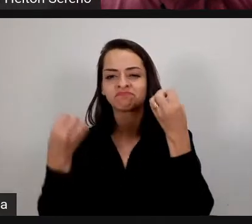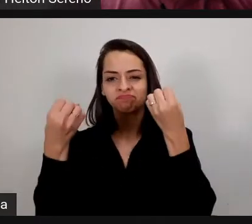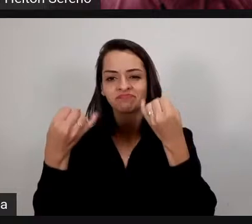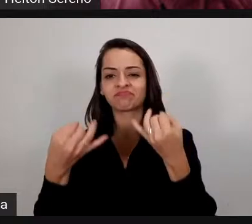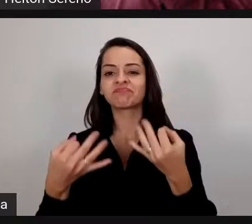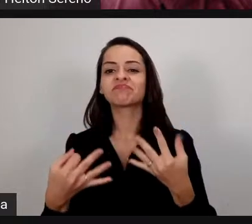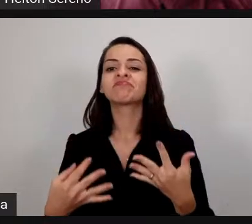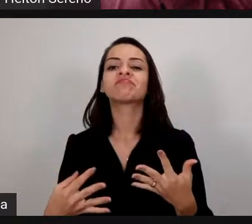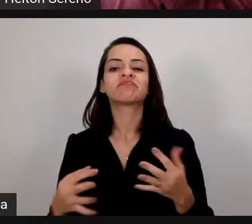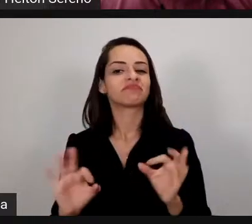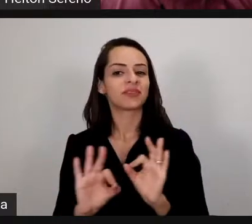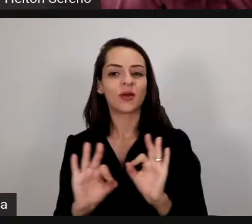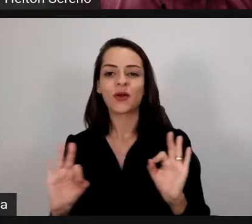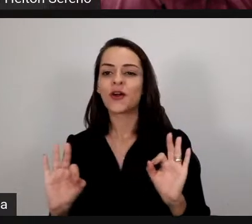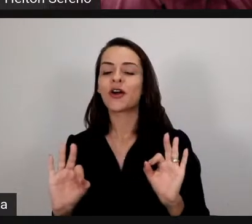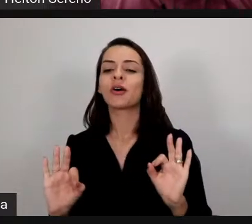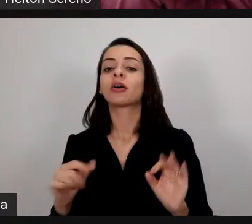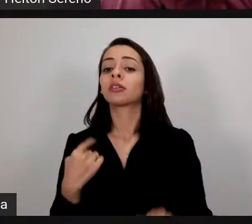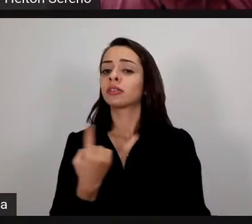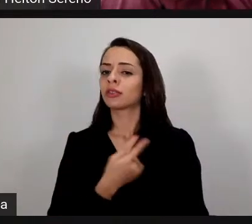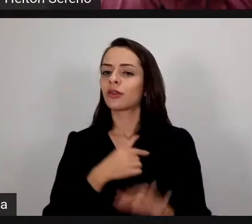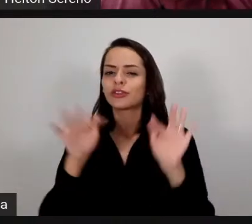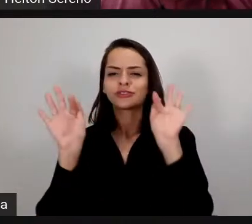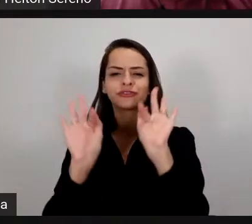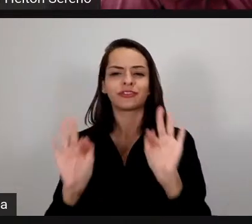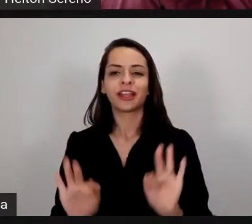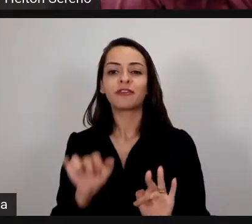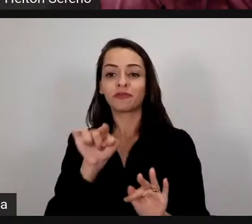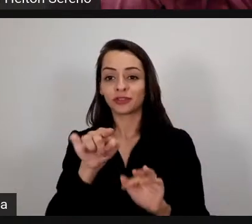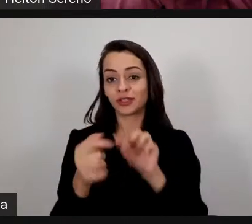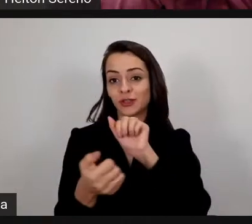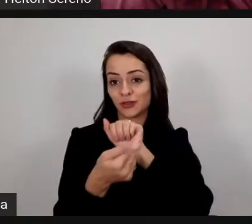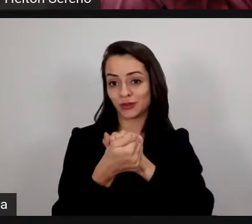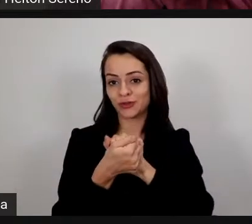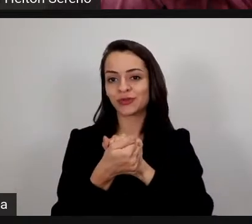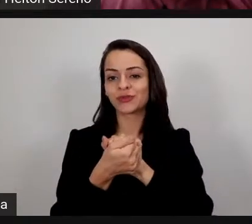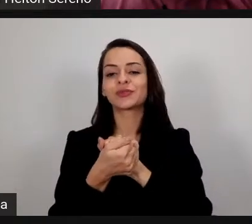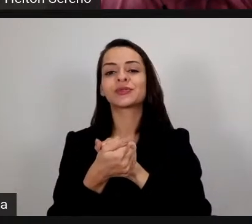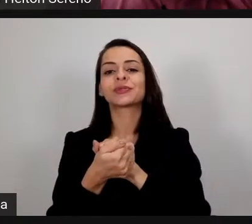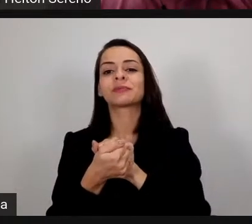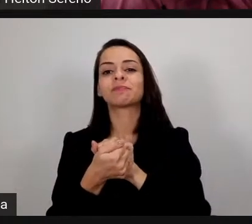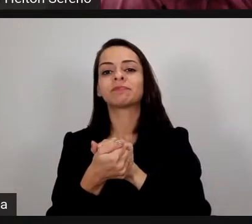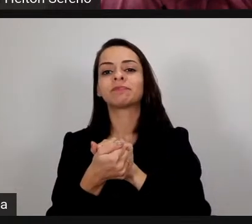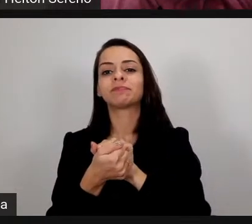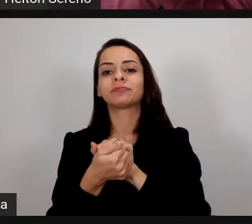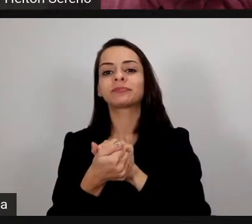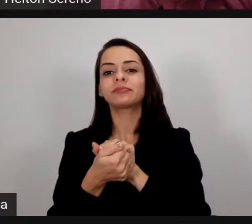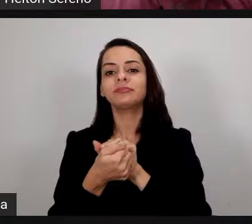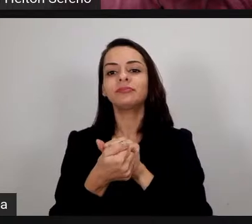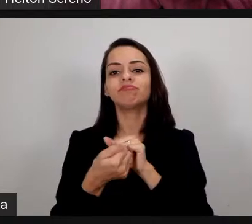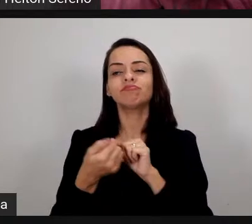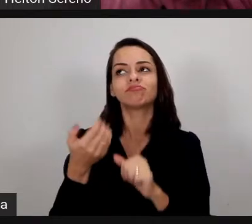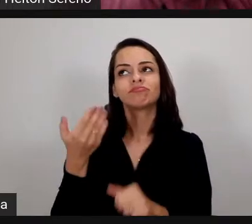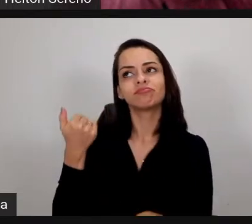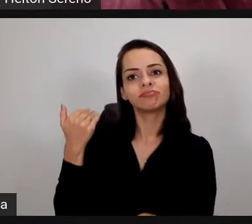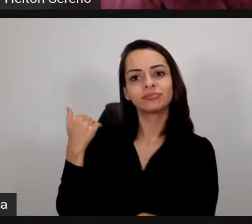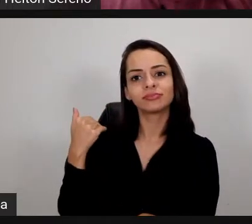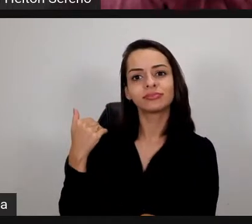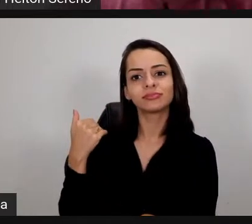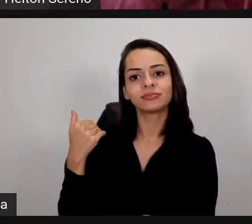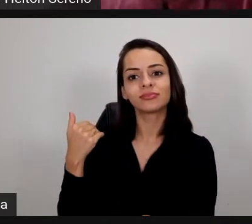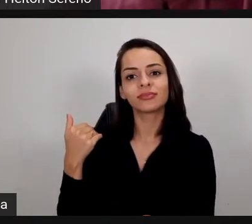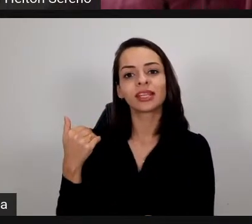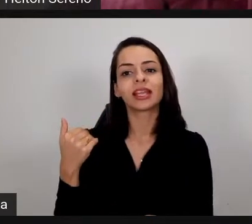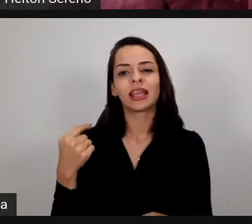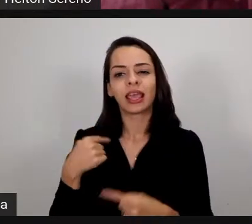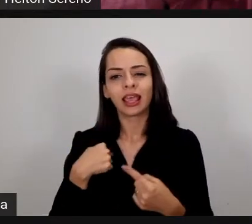também fica muito feliz por você estar participando com a gente né desse projeto esses dias nós dividimos uma mesa também eu você e o